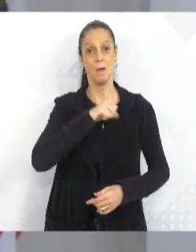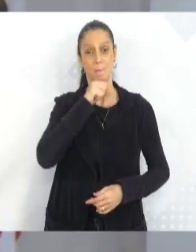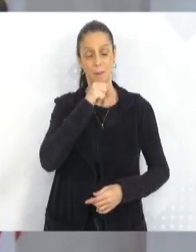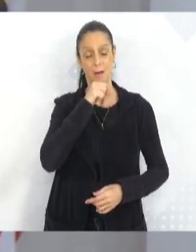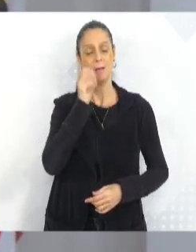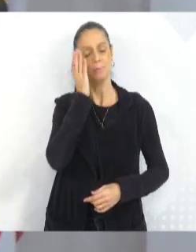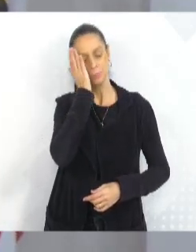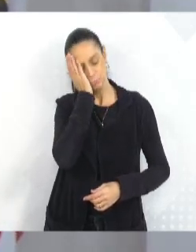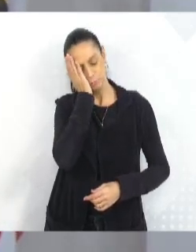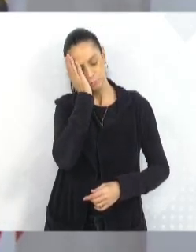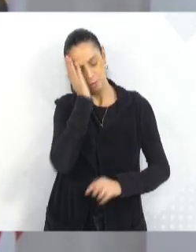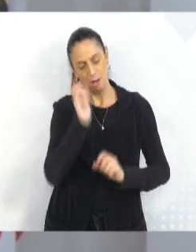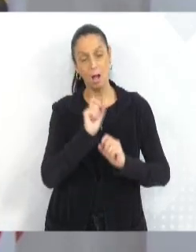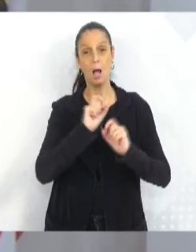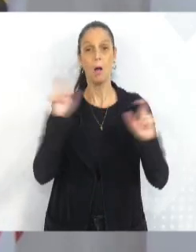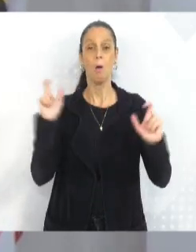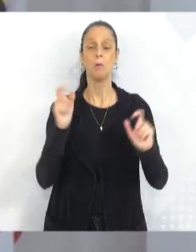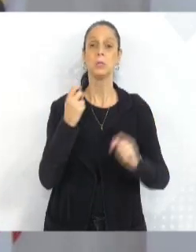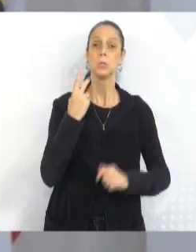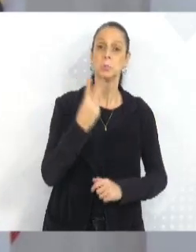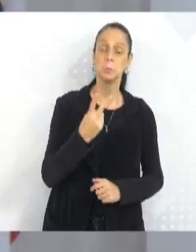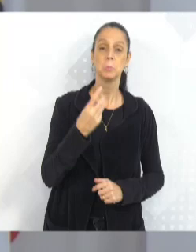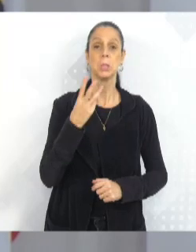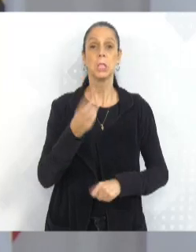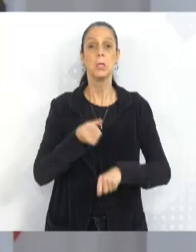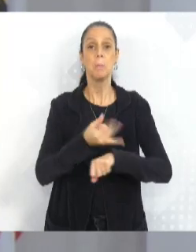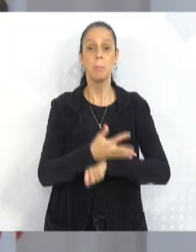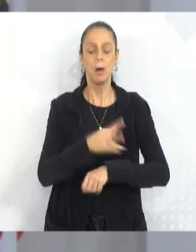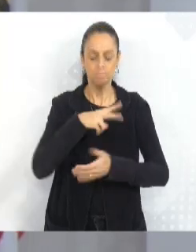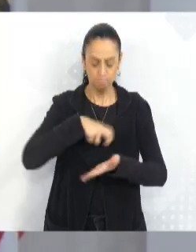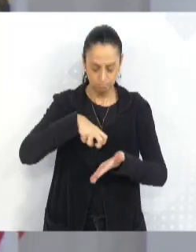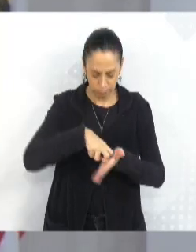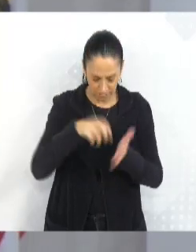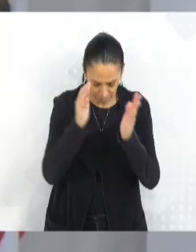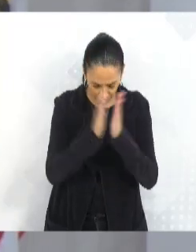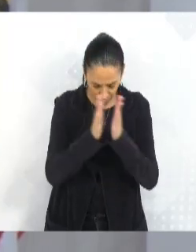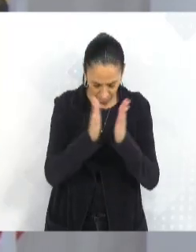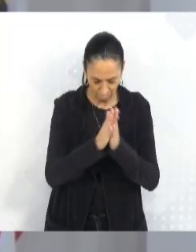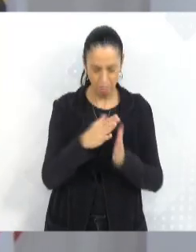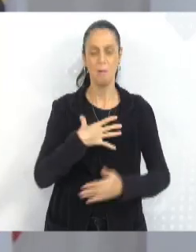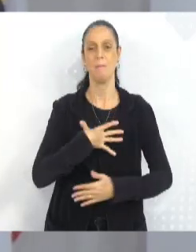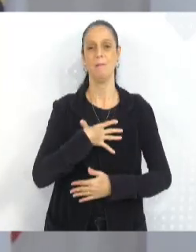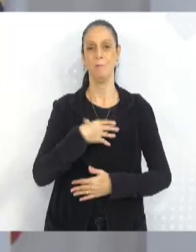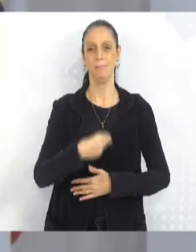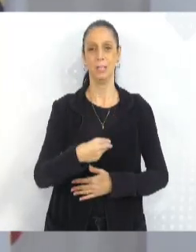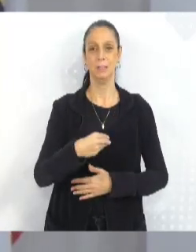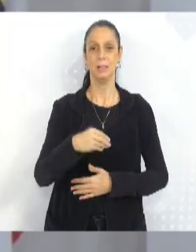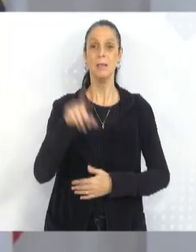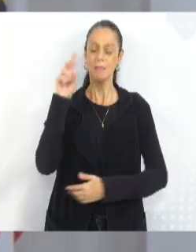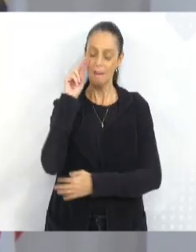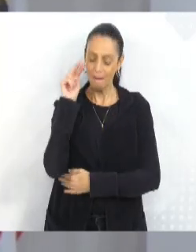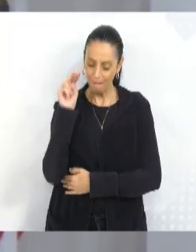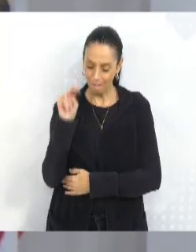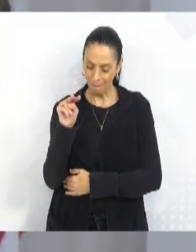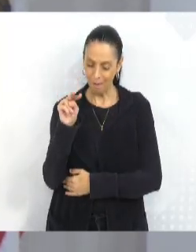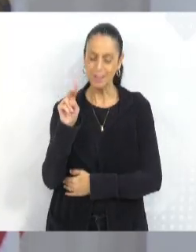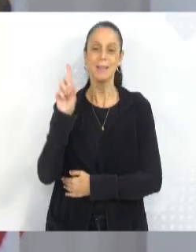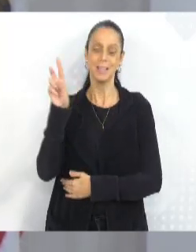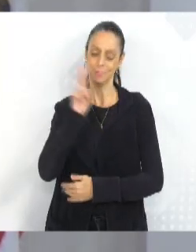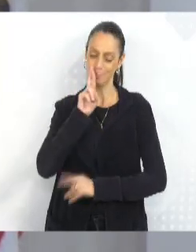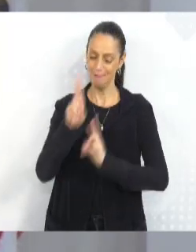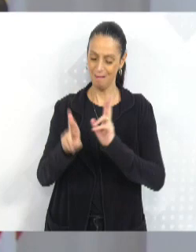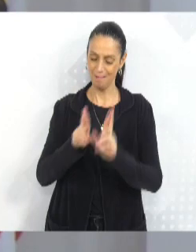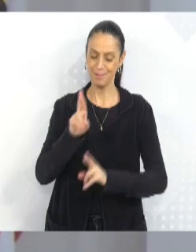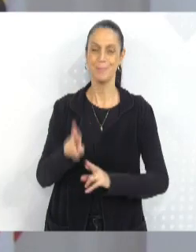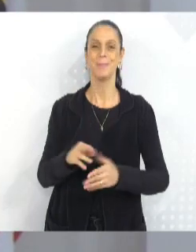manhã, três horas, não tem horário, que ela dobra os joelhos e clama pelos filhos. E Deus, sem dúvida, atende as nossas